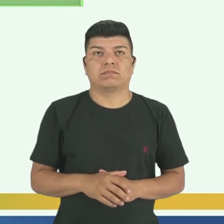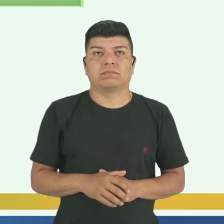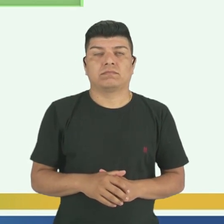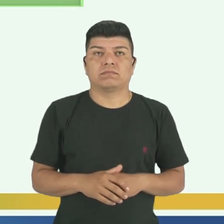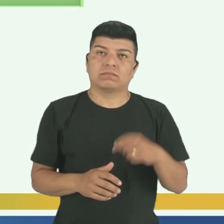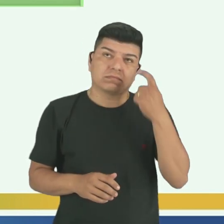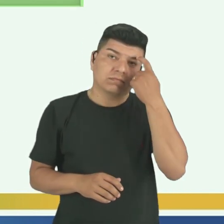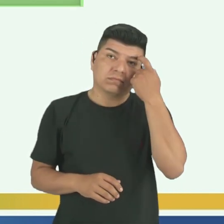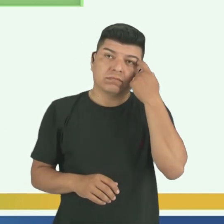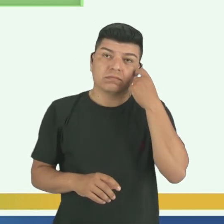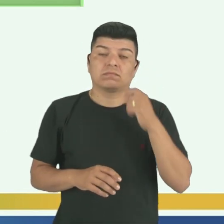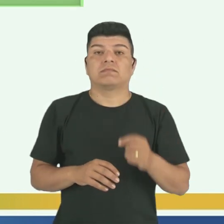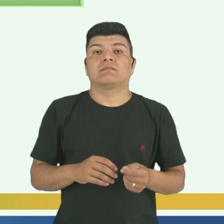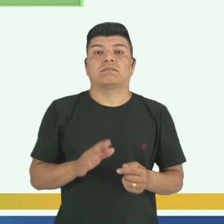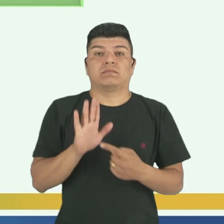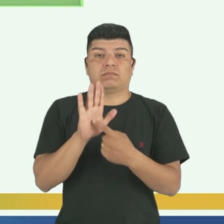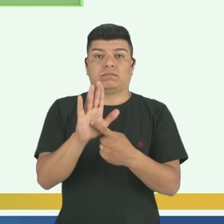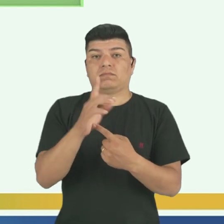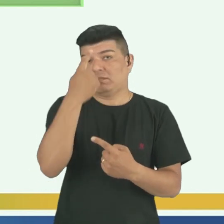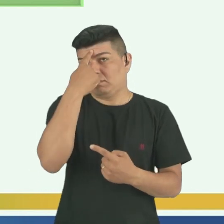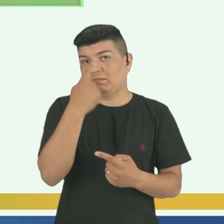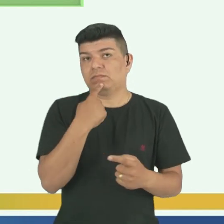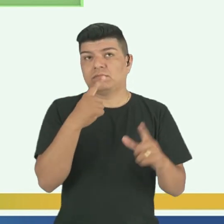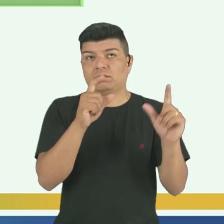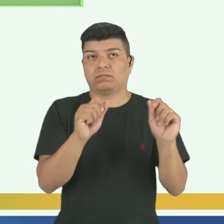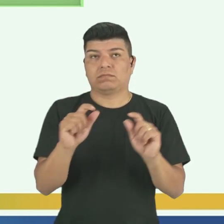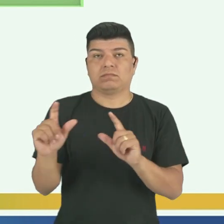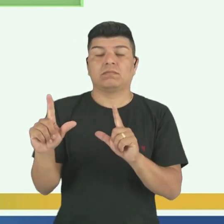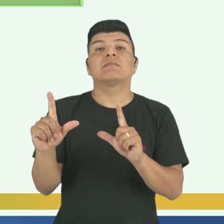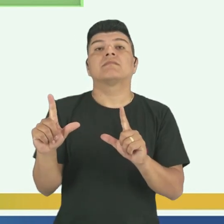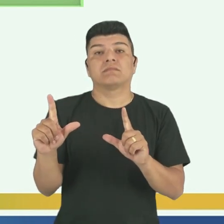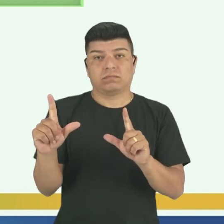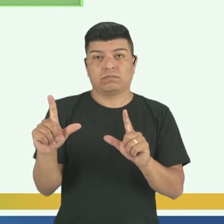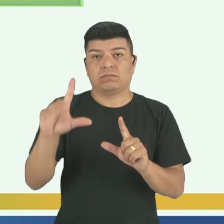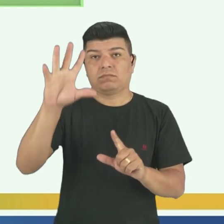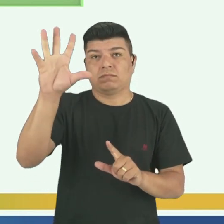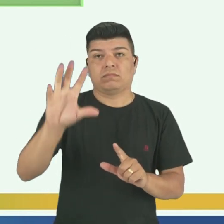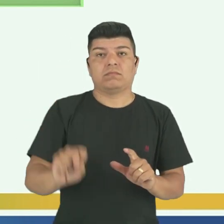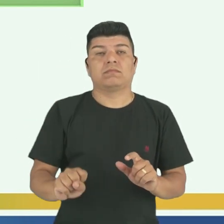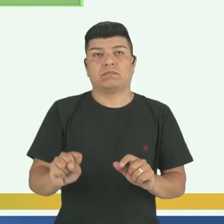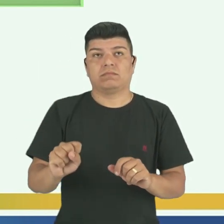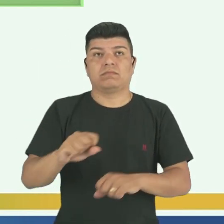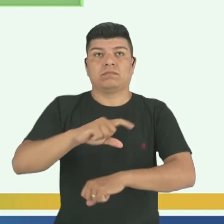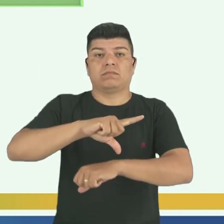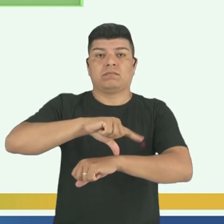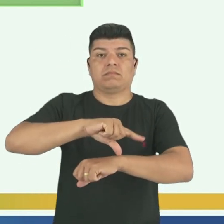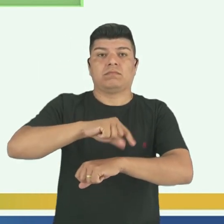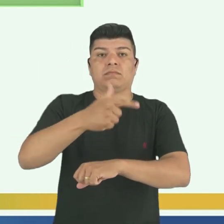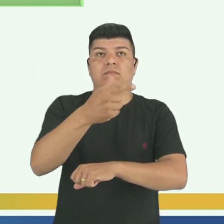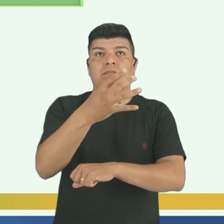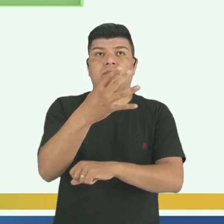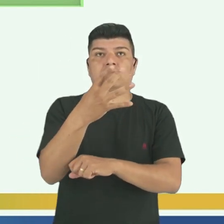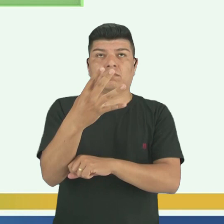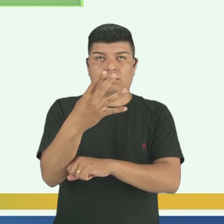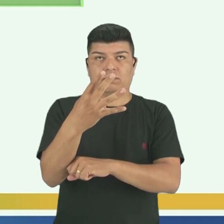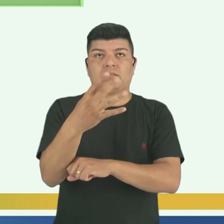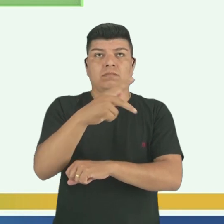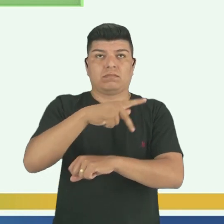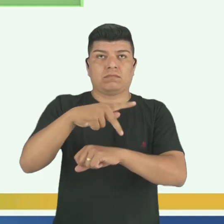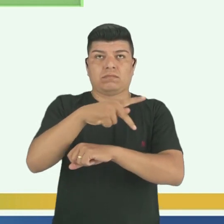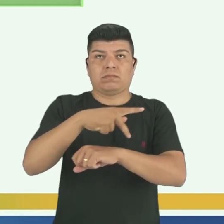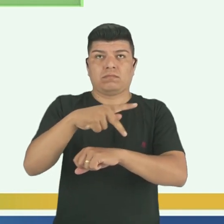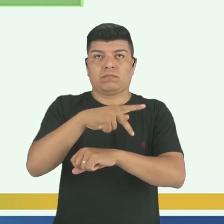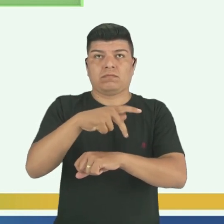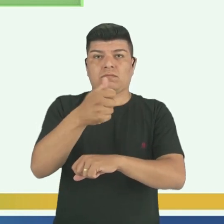Está projetado para você aí agora o mapa. São 24 fuso horários de 15 graus, tá bom?